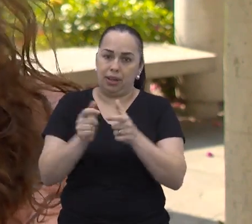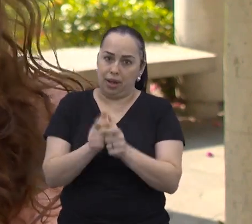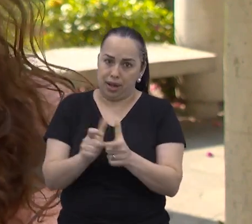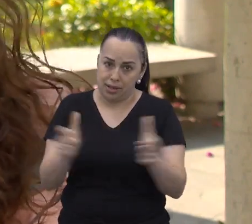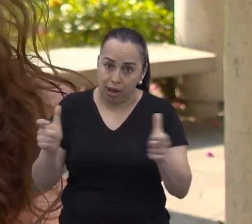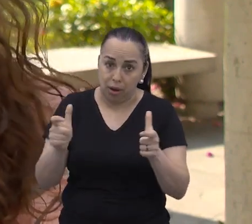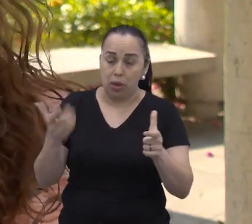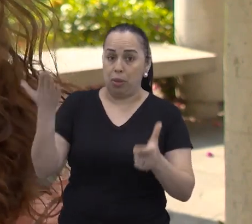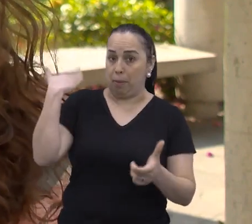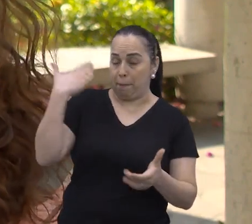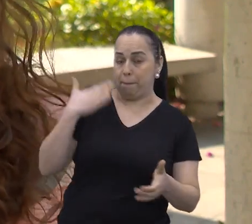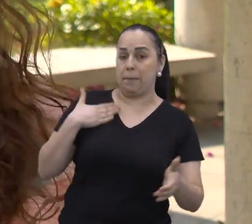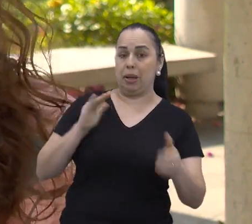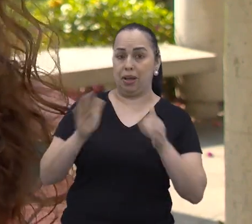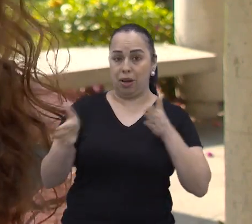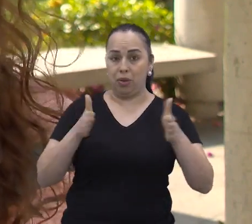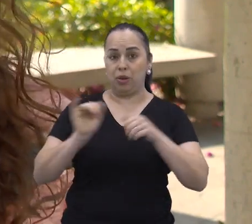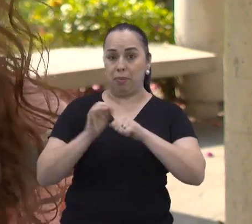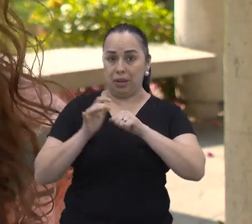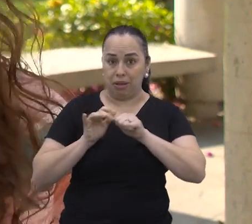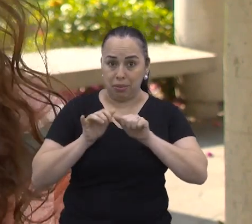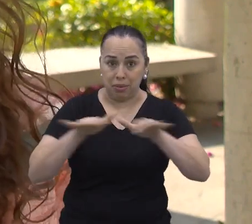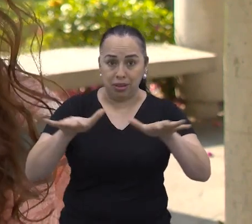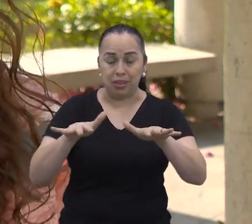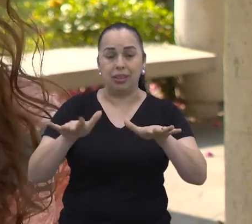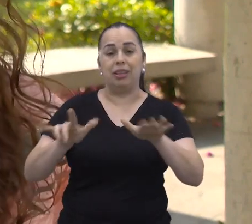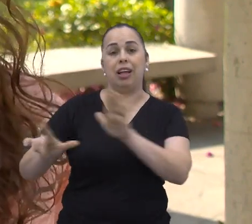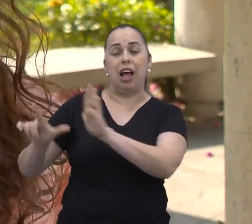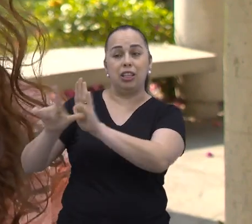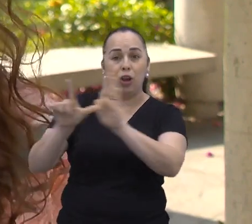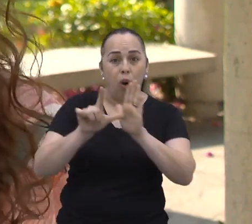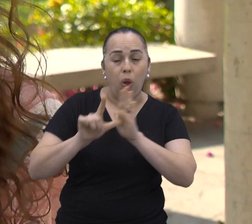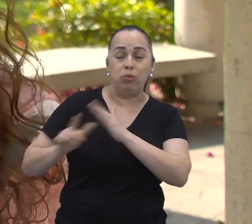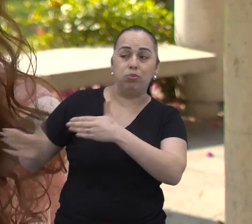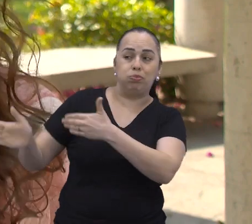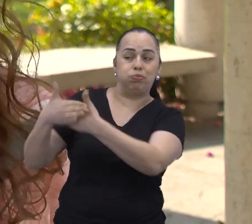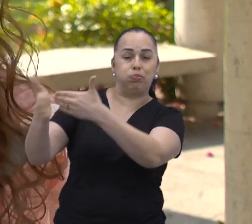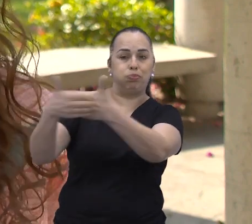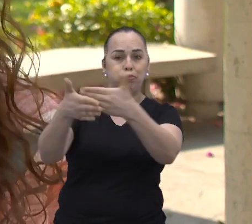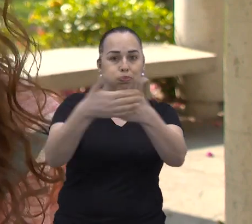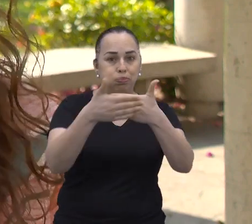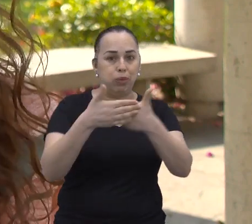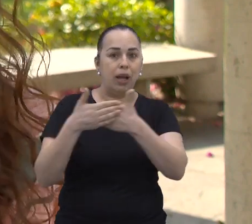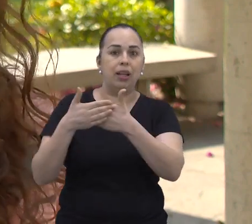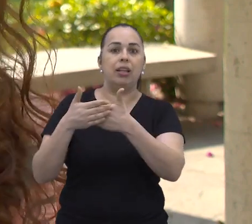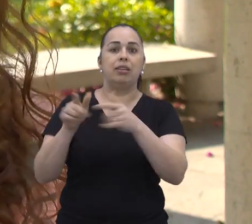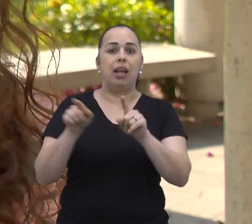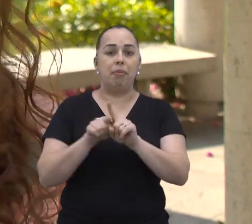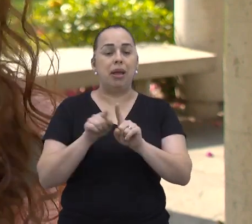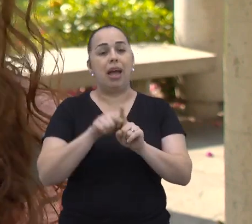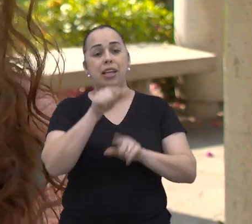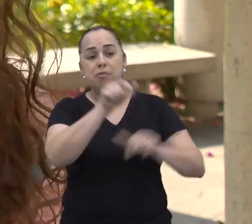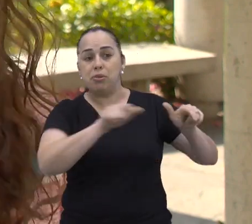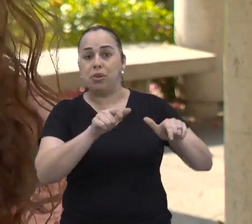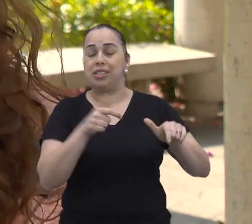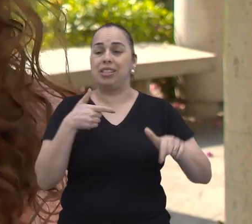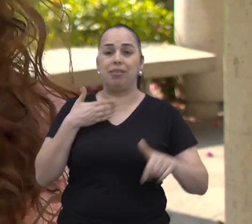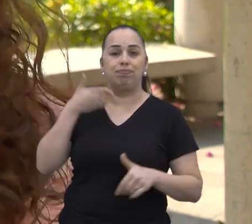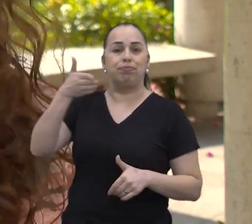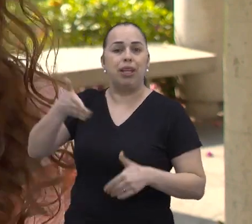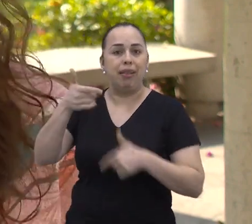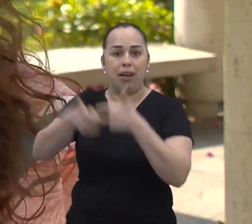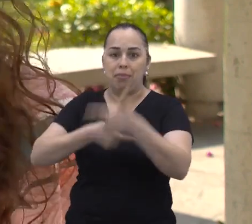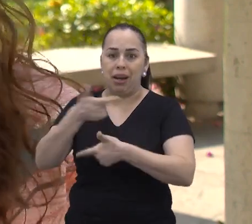Nesse período da pandemia, nós tivemos diversos comércios encerrados, onde essas pessoas cumpriam com trabalhos de serviços.